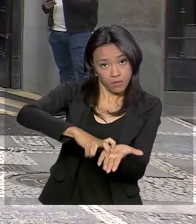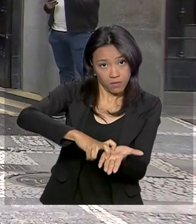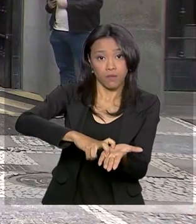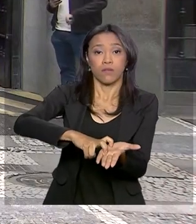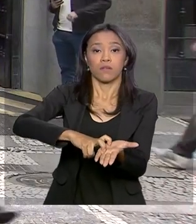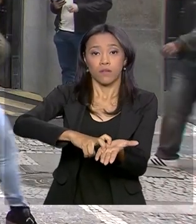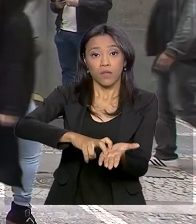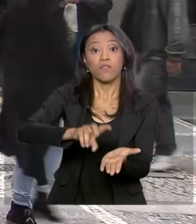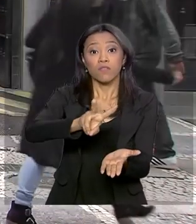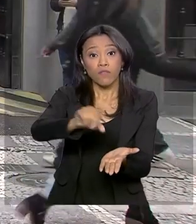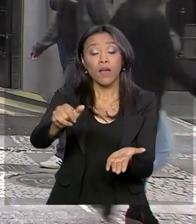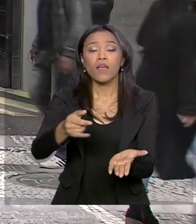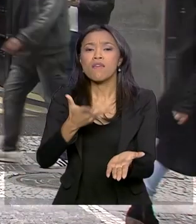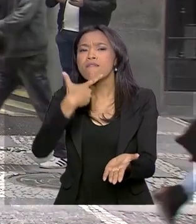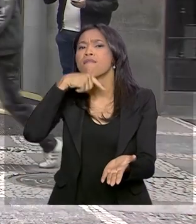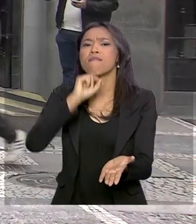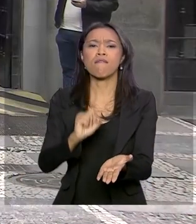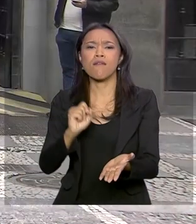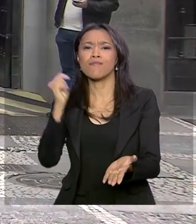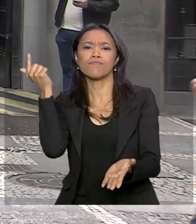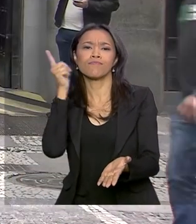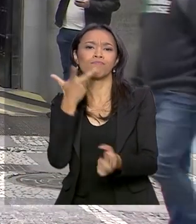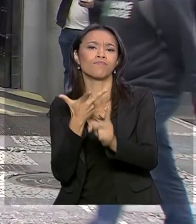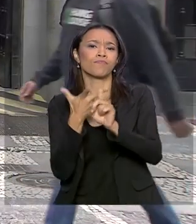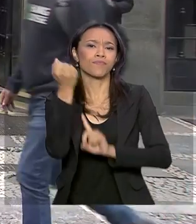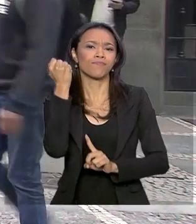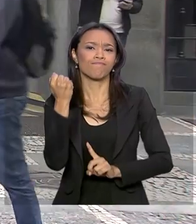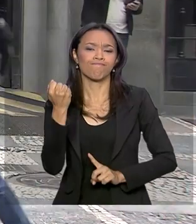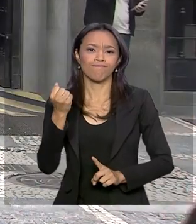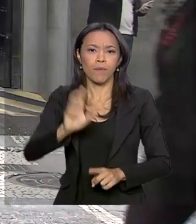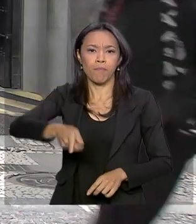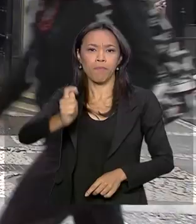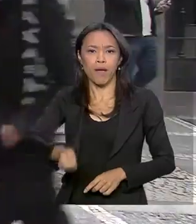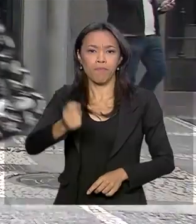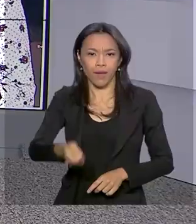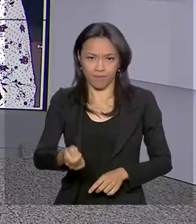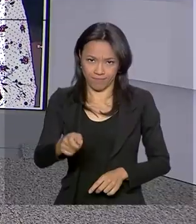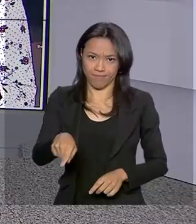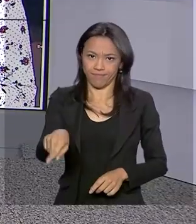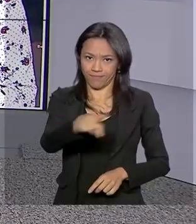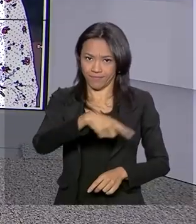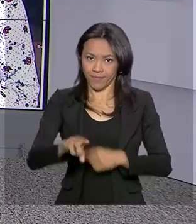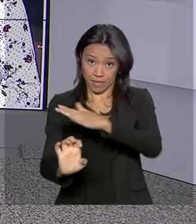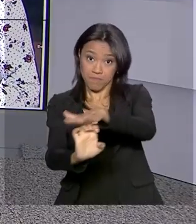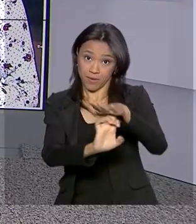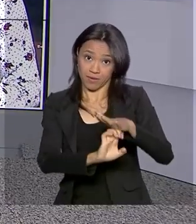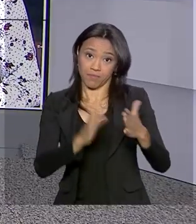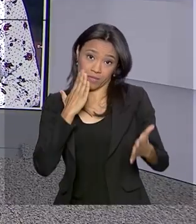conhecerá quem foi o vencedor deste leilão. Mara. Obrigada, Ricardo. Música